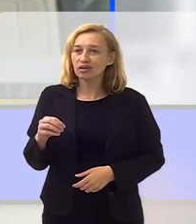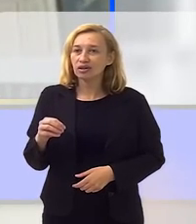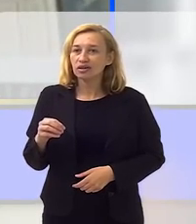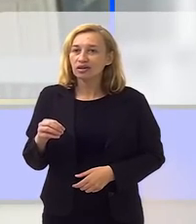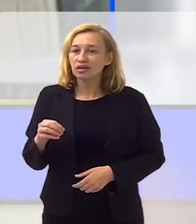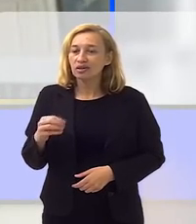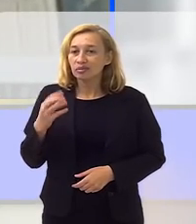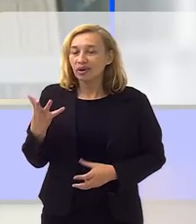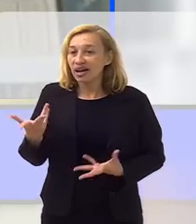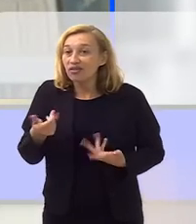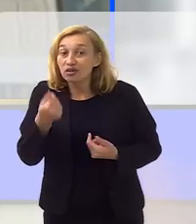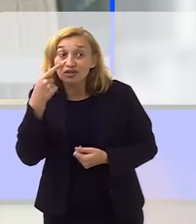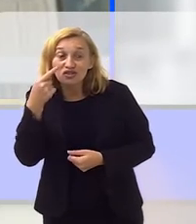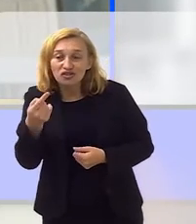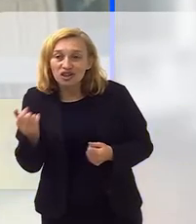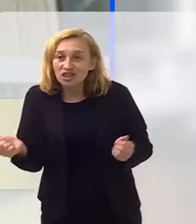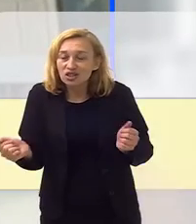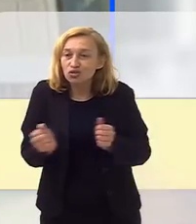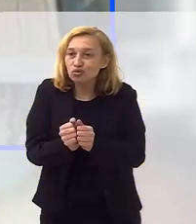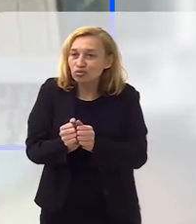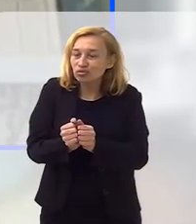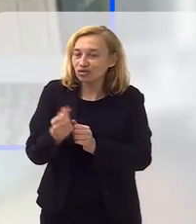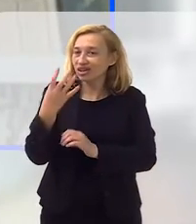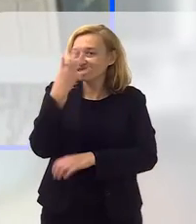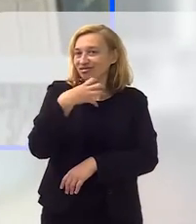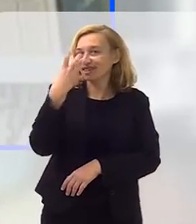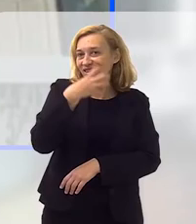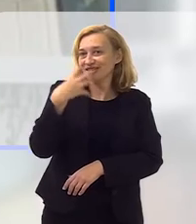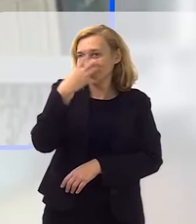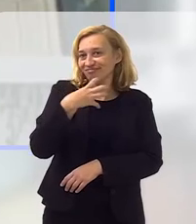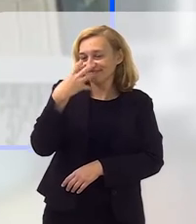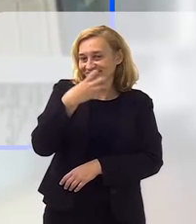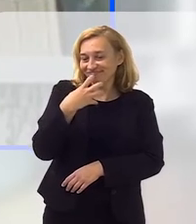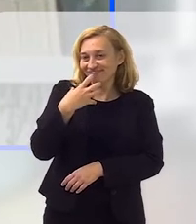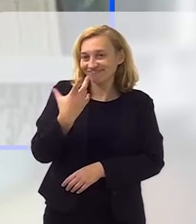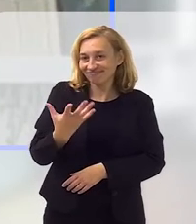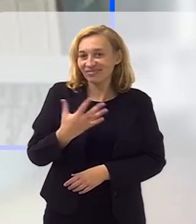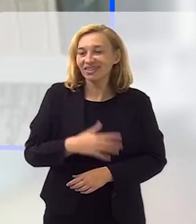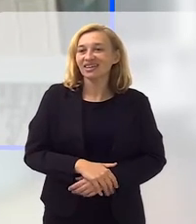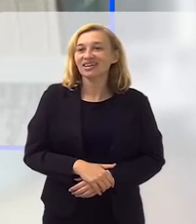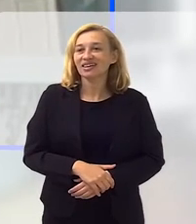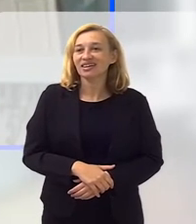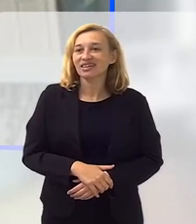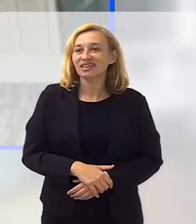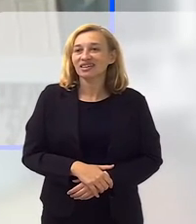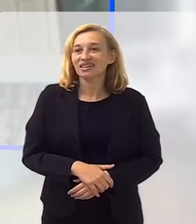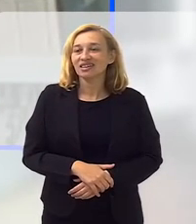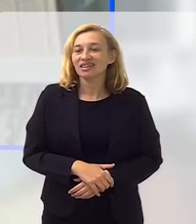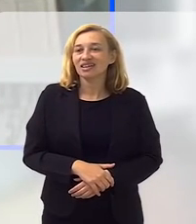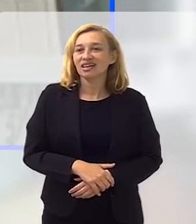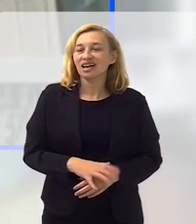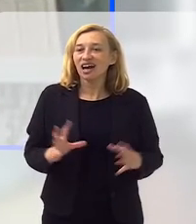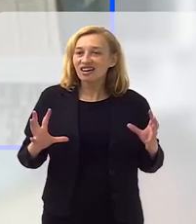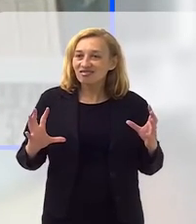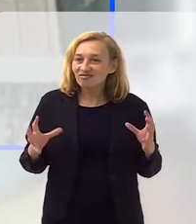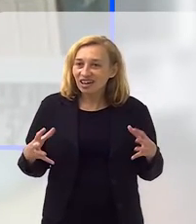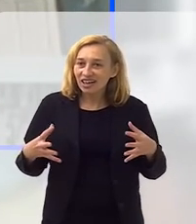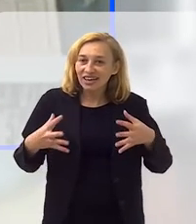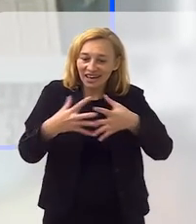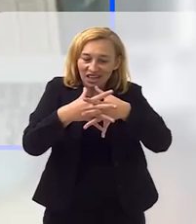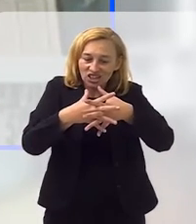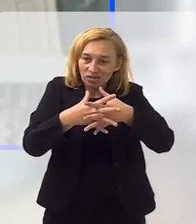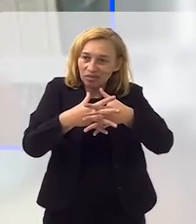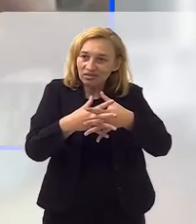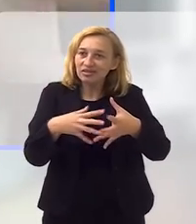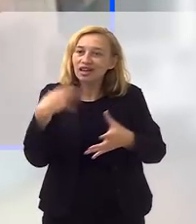essa parceria, os dois chamavam de parceria mediúnica, o Délcio e a Dona Ivone, que o entrosamento era tanto